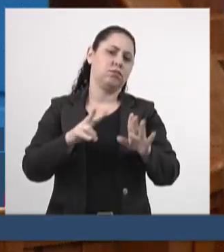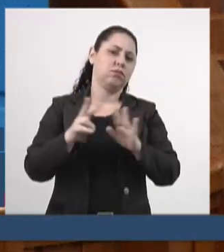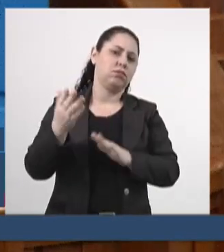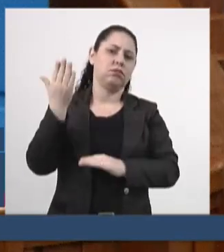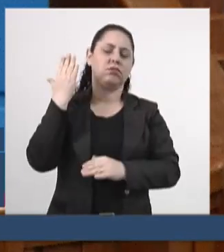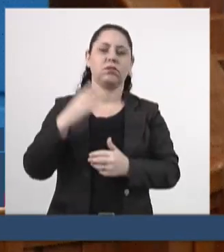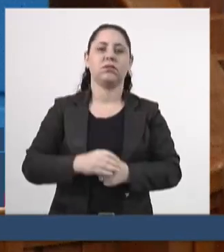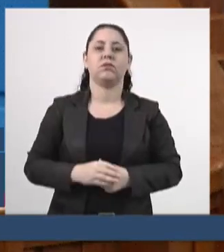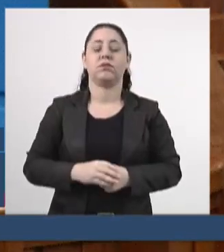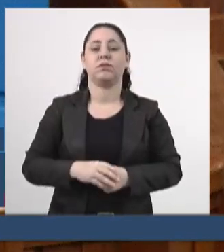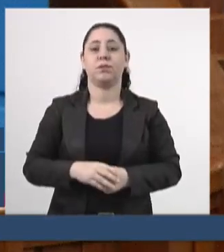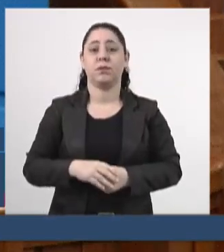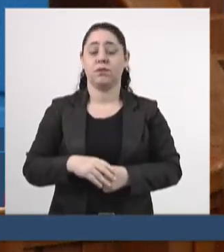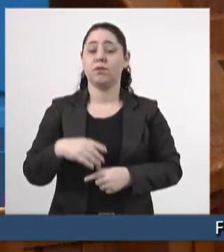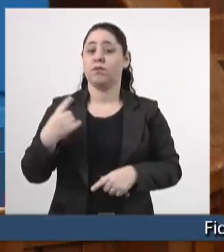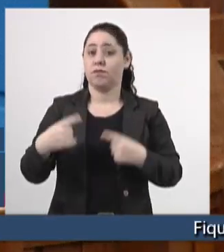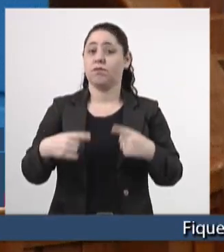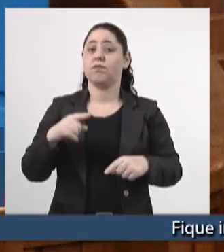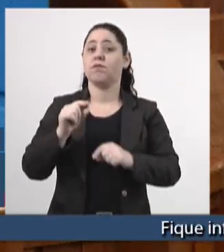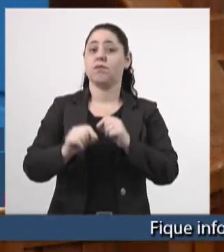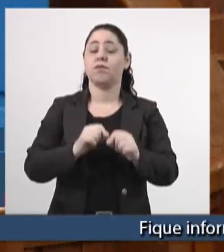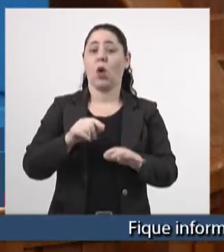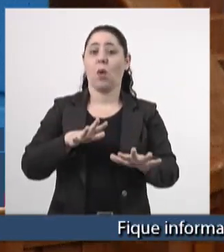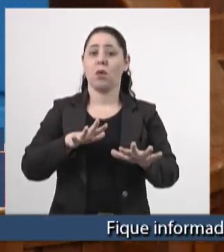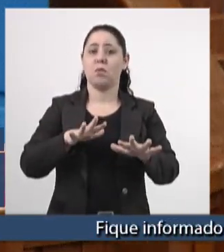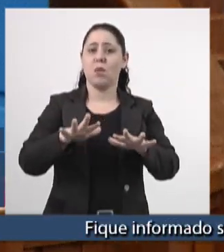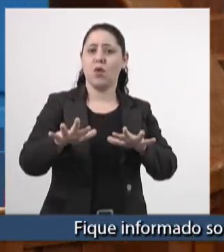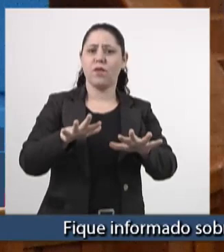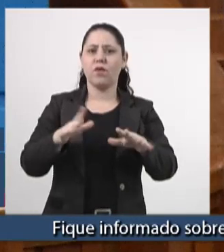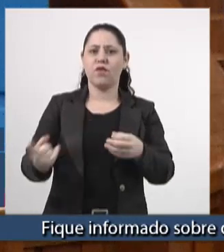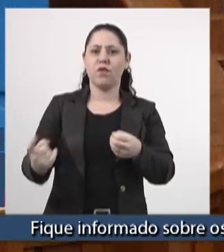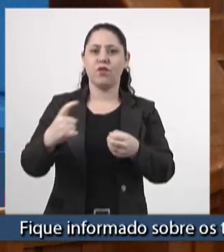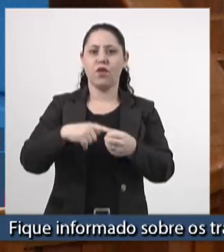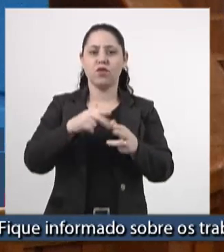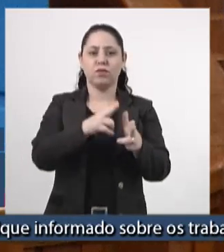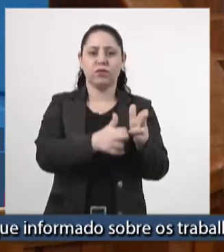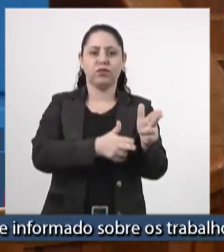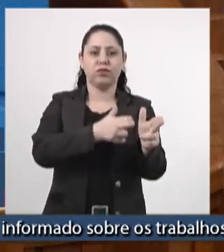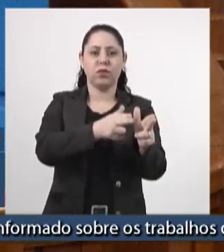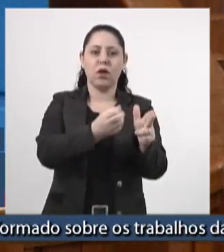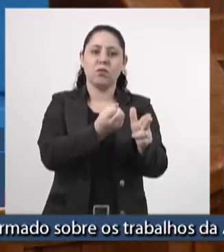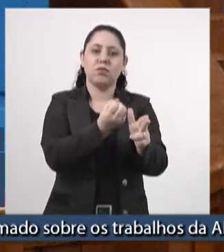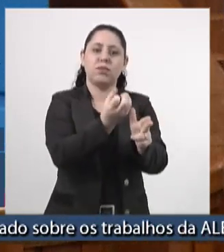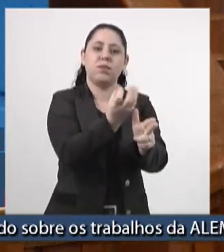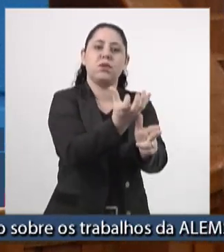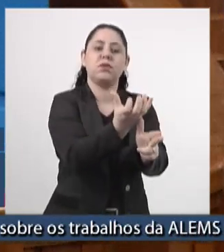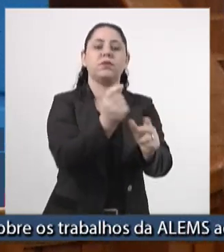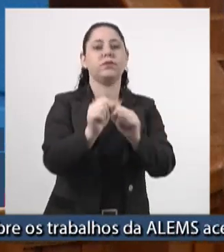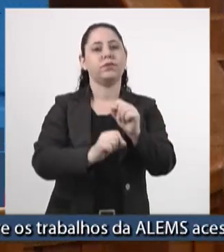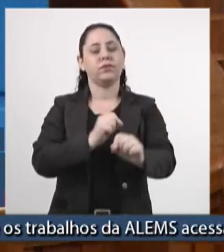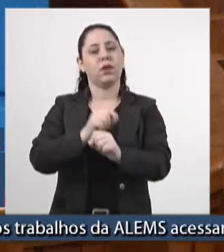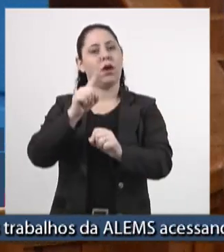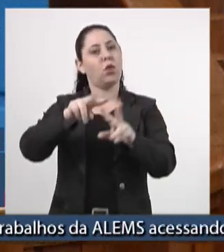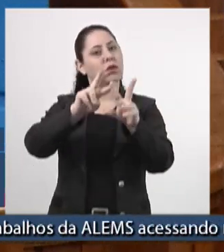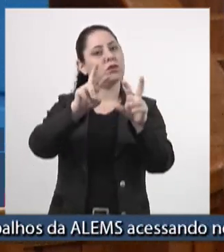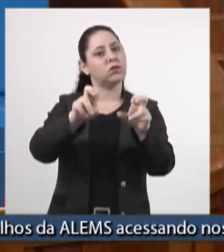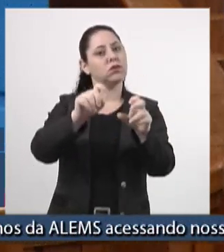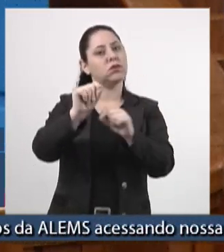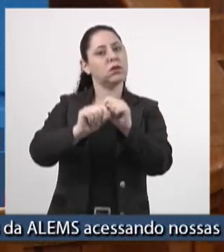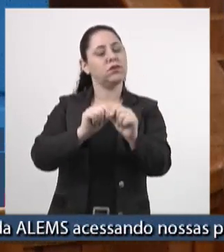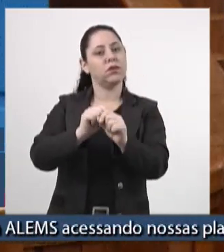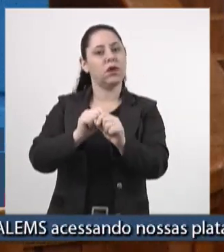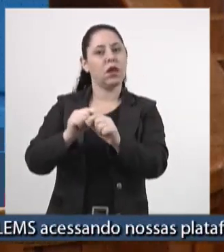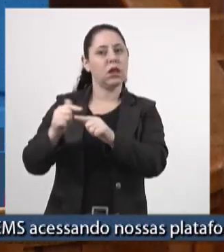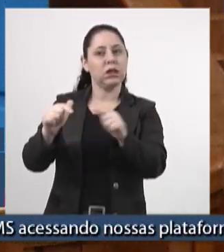debatemos esse que nós estamos chamando que é o movimento pela volta da ferrovia, porque esse é um assunto que tem sido